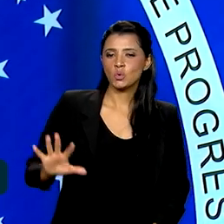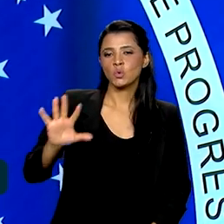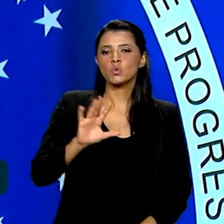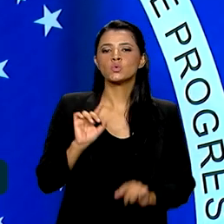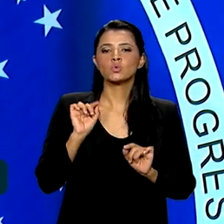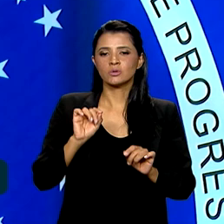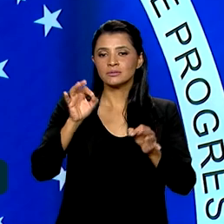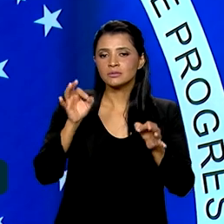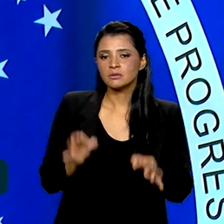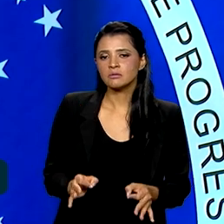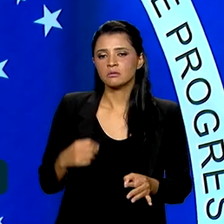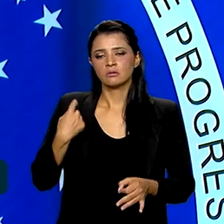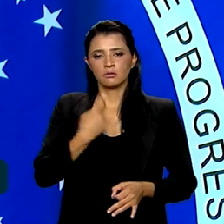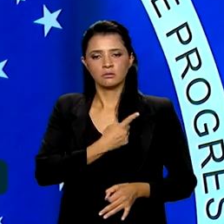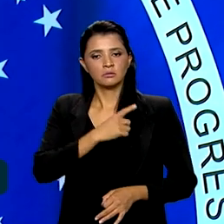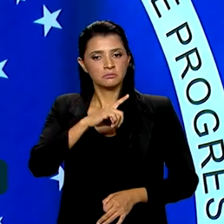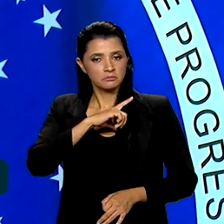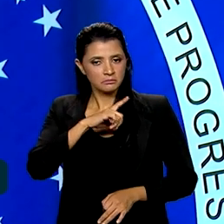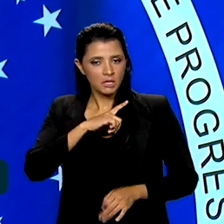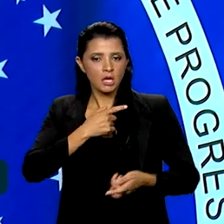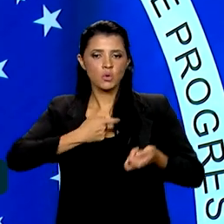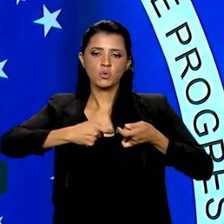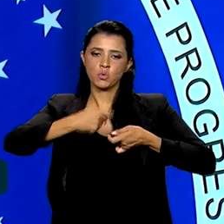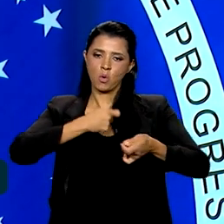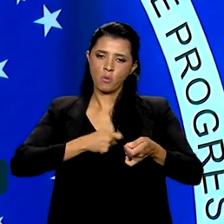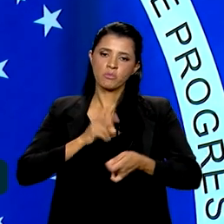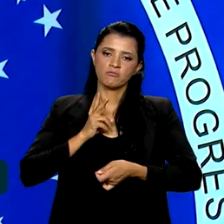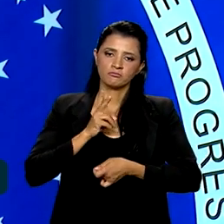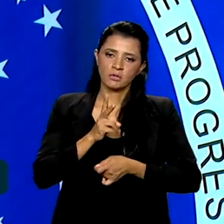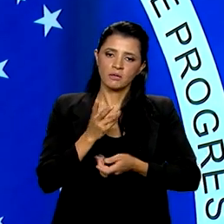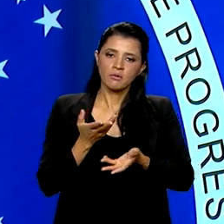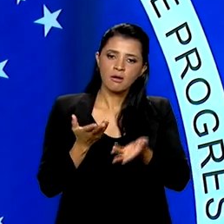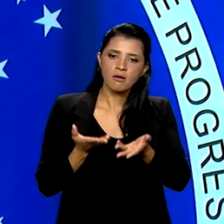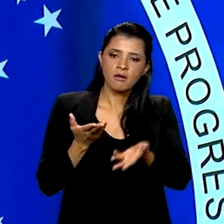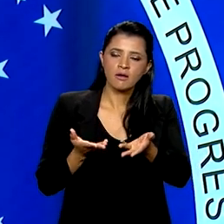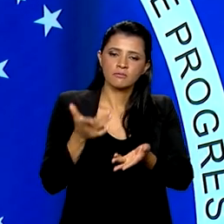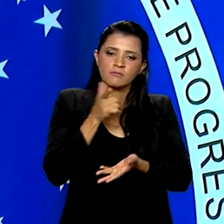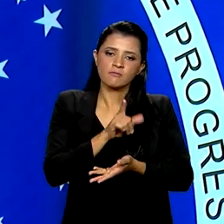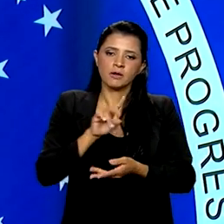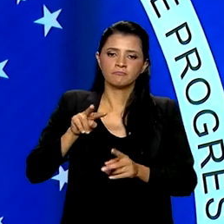certeza de que nós temos uma economia que caminha para o equilíbrio do ponto de vista fiscal. Obrigado, pessoal.